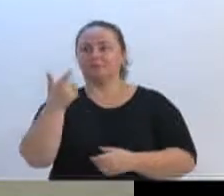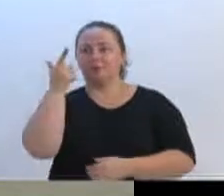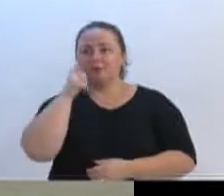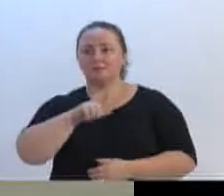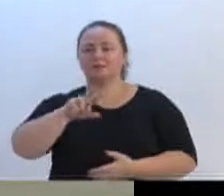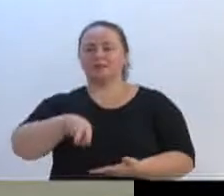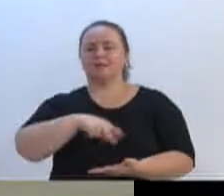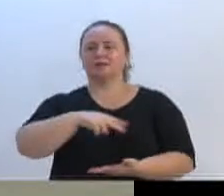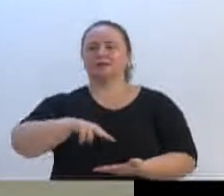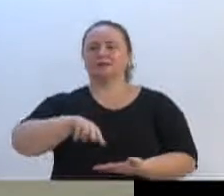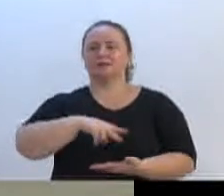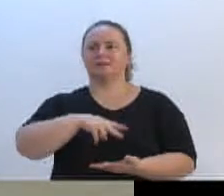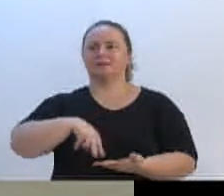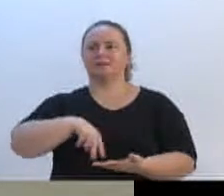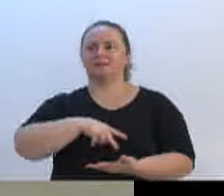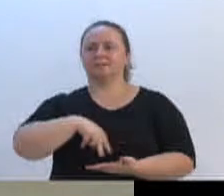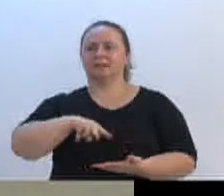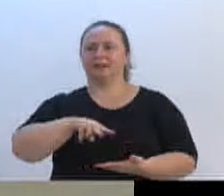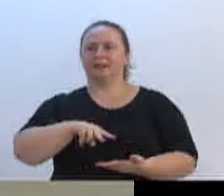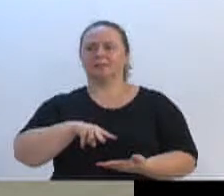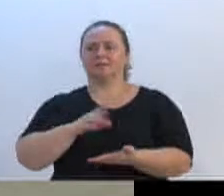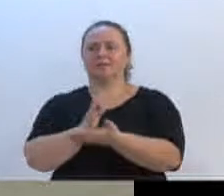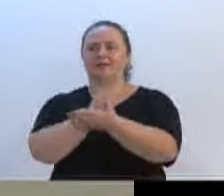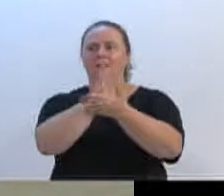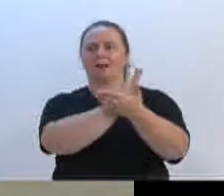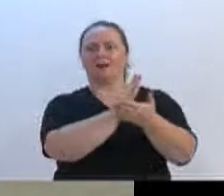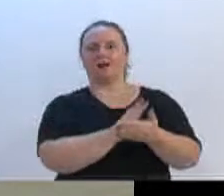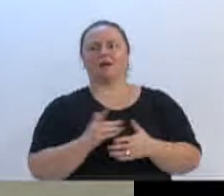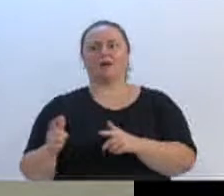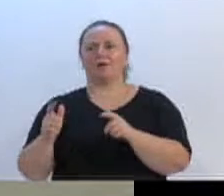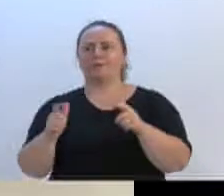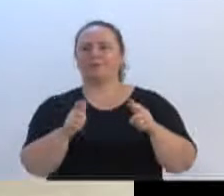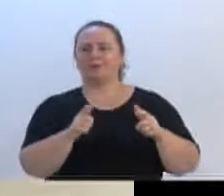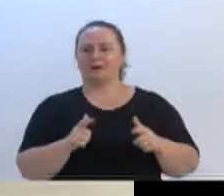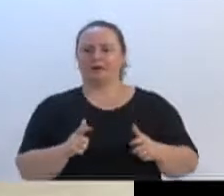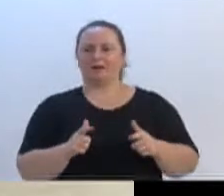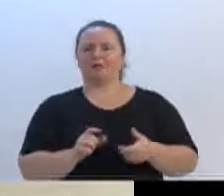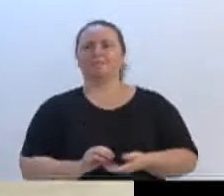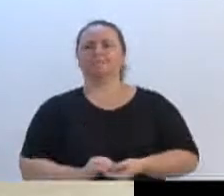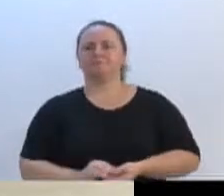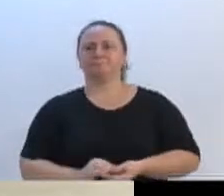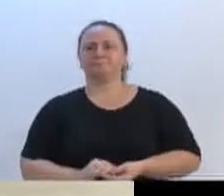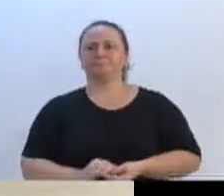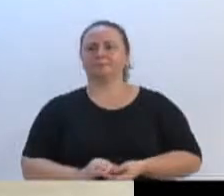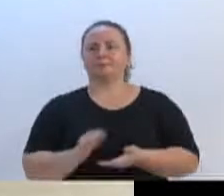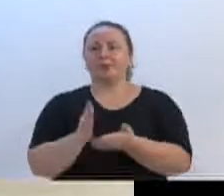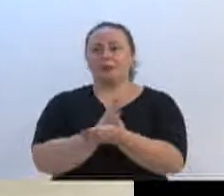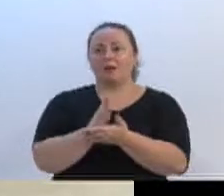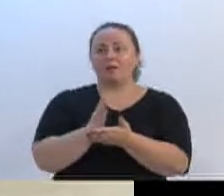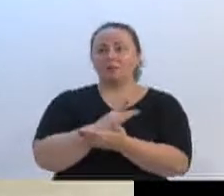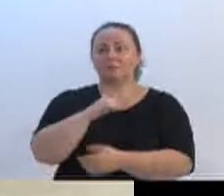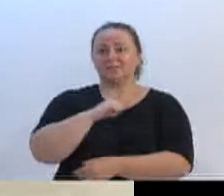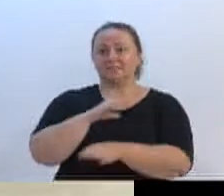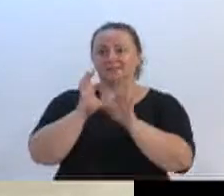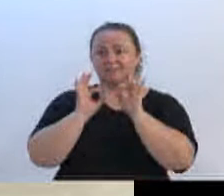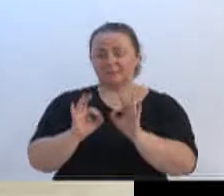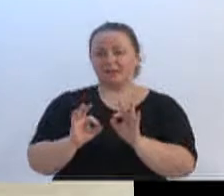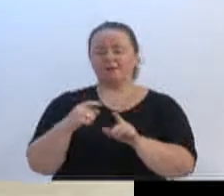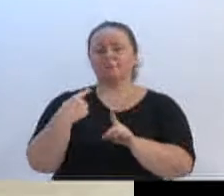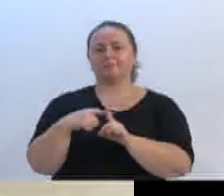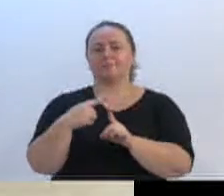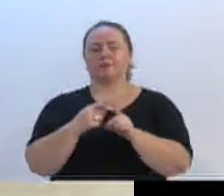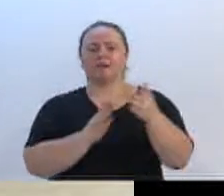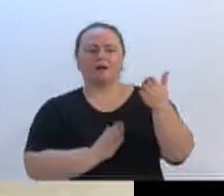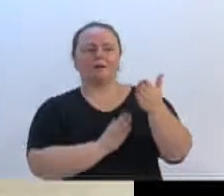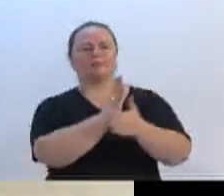dança em certos locais. Mas também quero dizer que muitas dessas coisas só acontecem mediante a aprovação